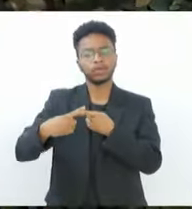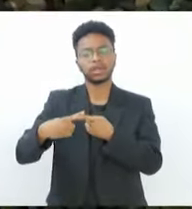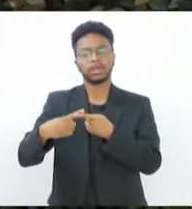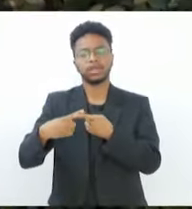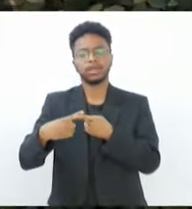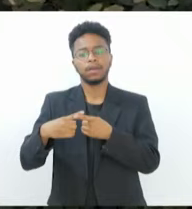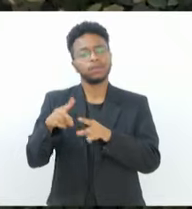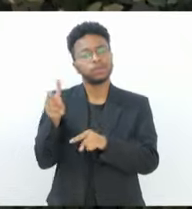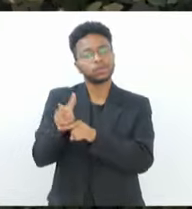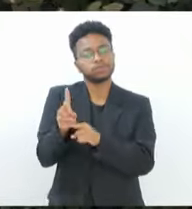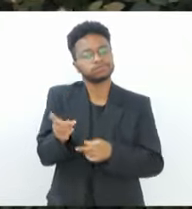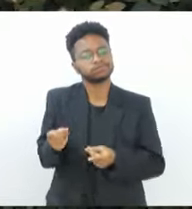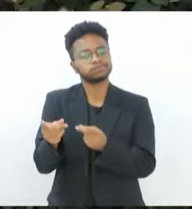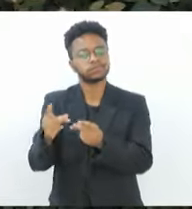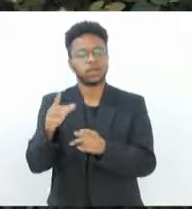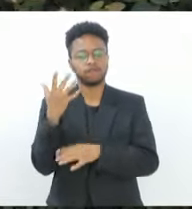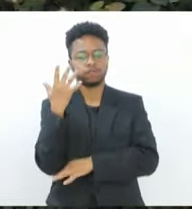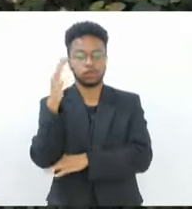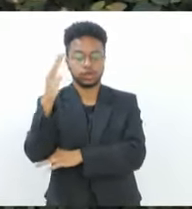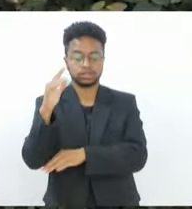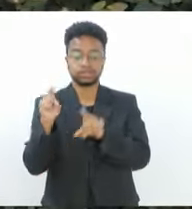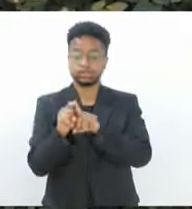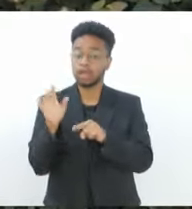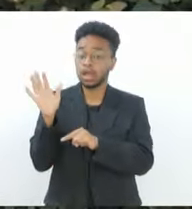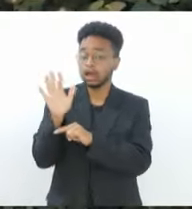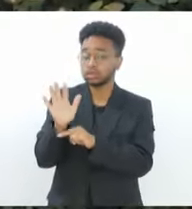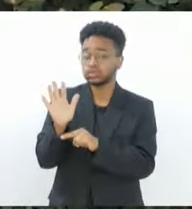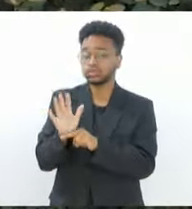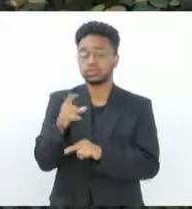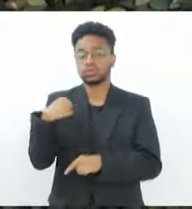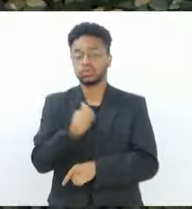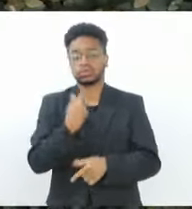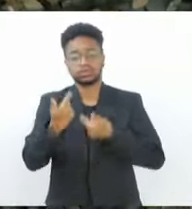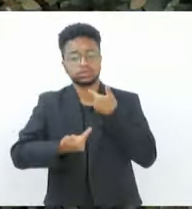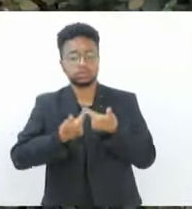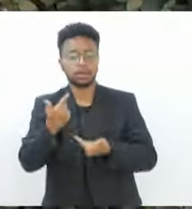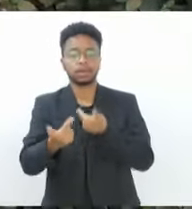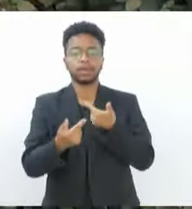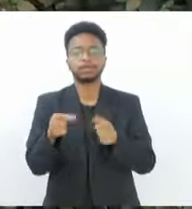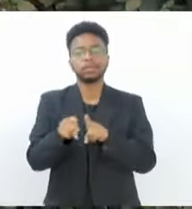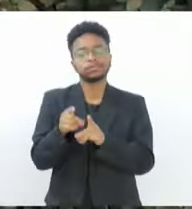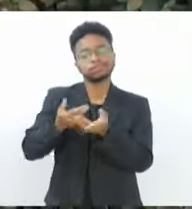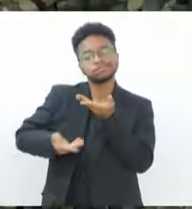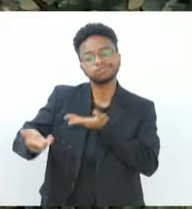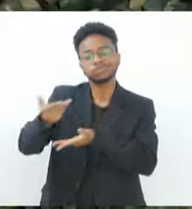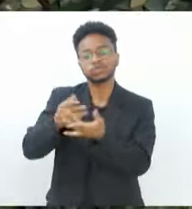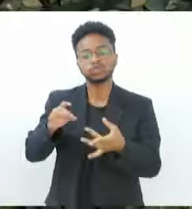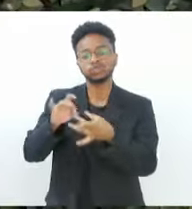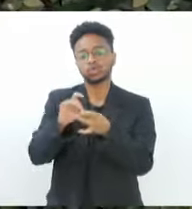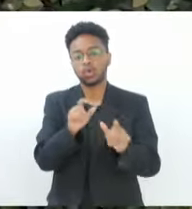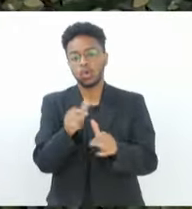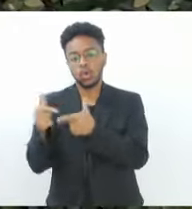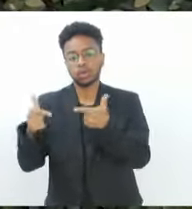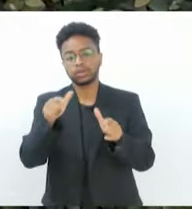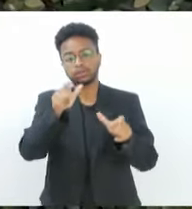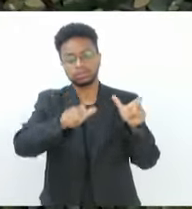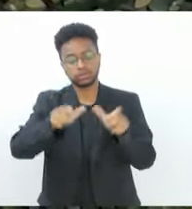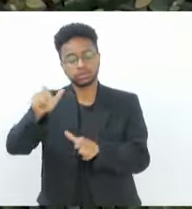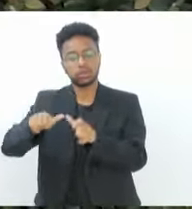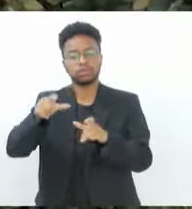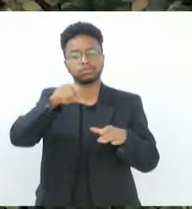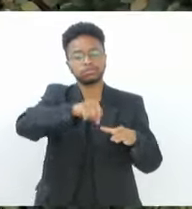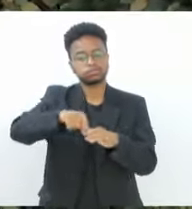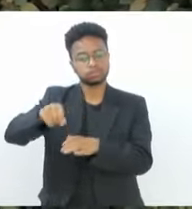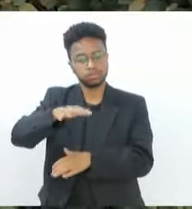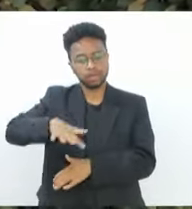florestas para sempre. Isso vai ajudar o nosso trabalho, inclusive de envolvimento de outros proprietários rurais, para criarem